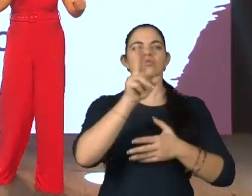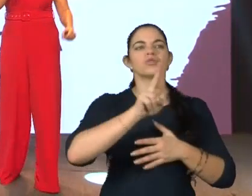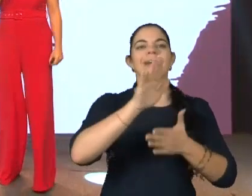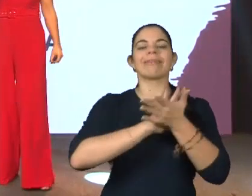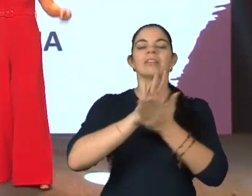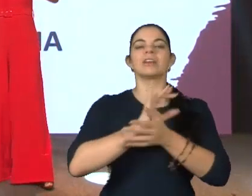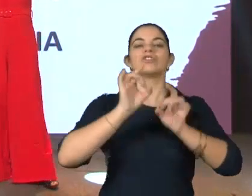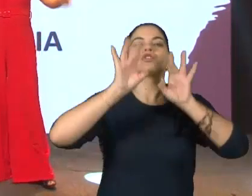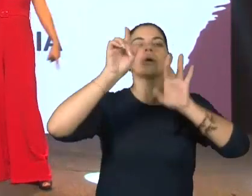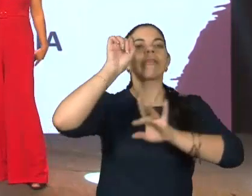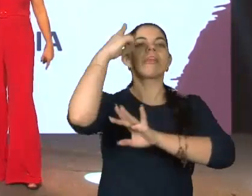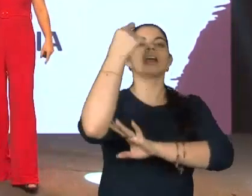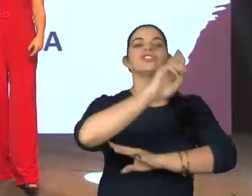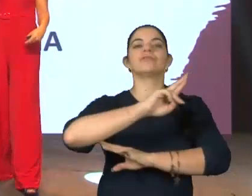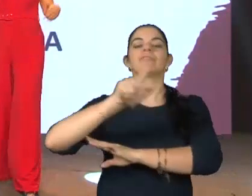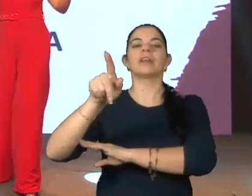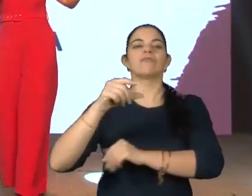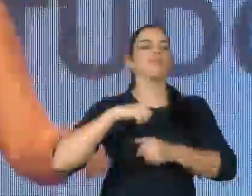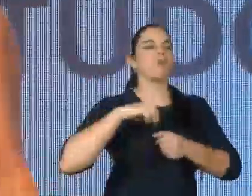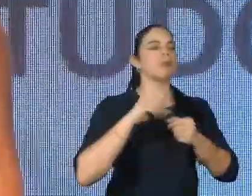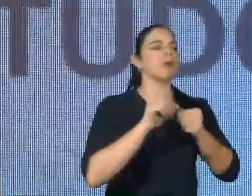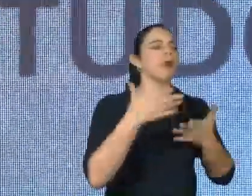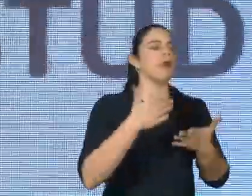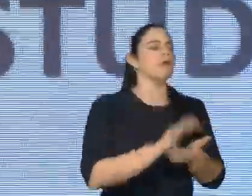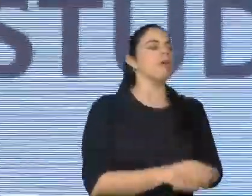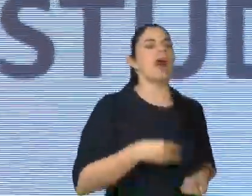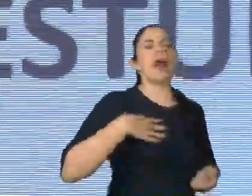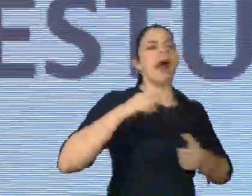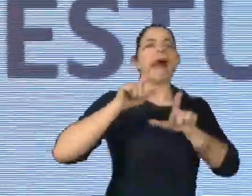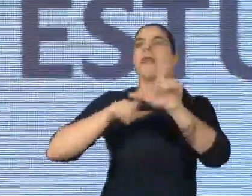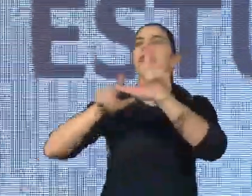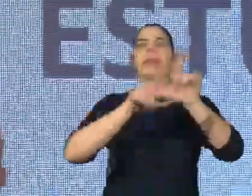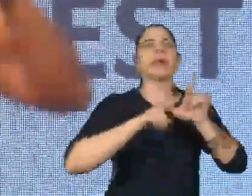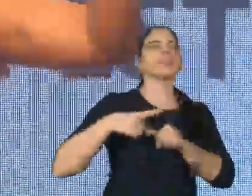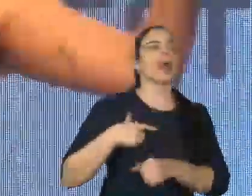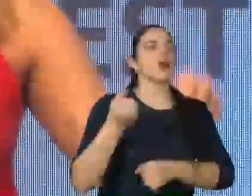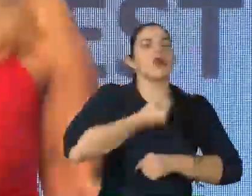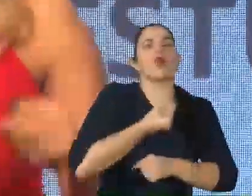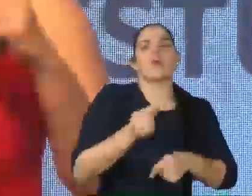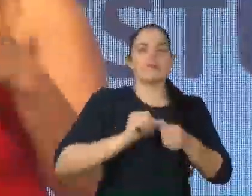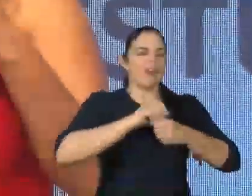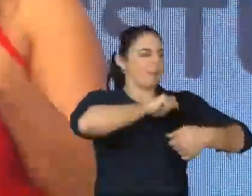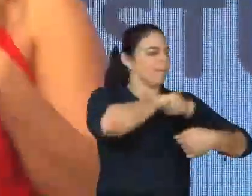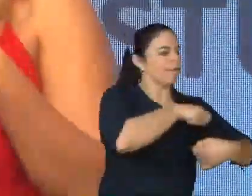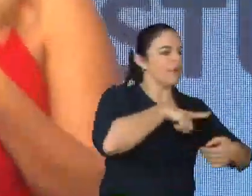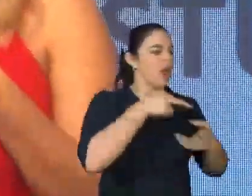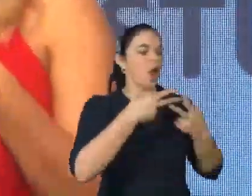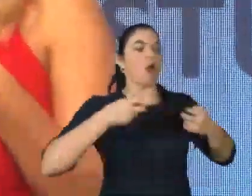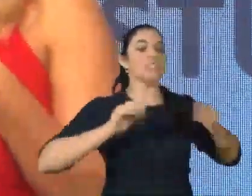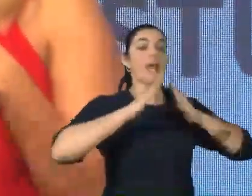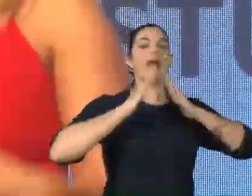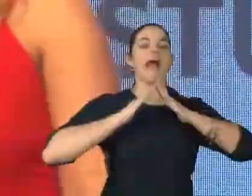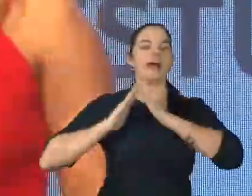usar recurso. Eu vou pegar minhas letras móveis, eu vou pegar meus números móveis, eu vou pegar minhas figurinhas, eu vou pegar minhas panelas, as coisas que eu tenho em